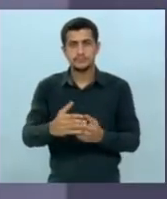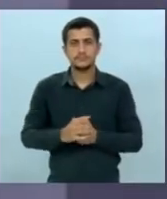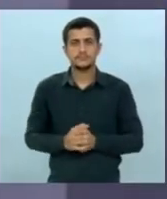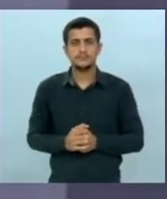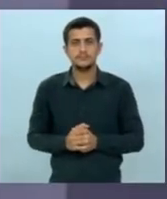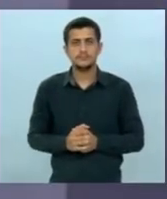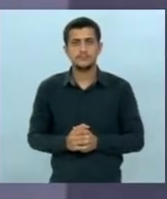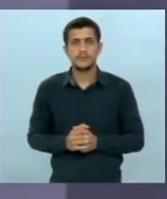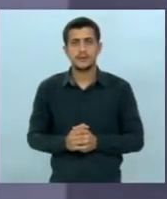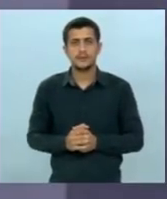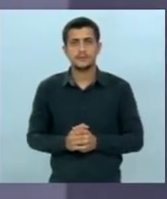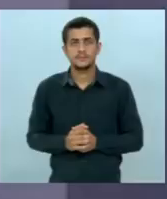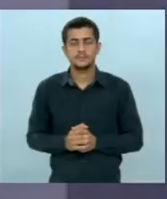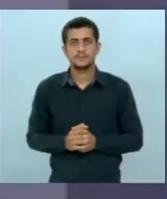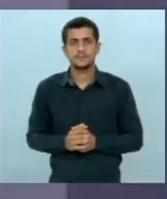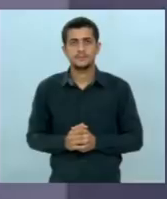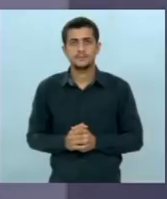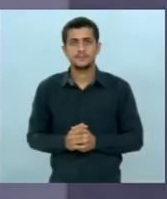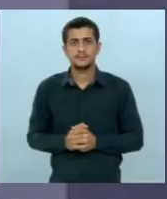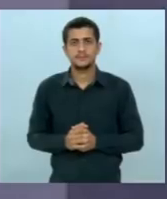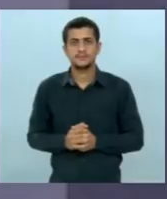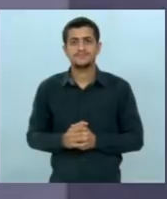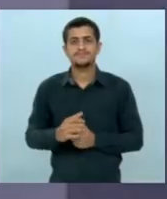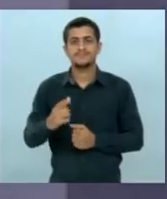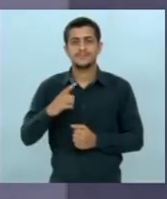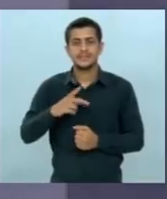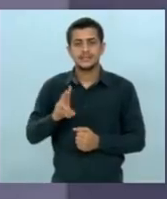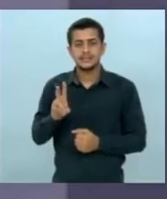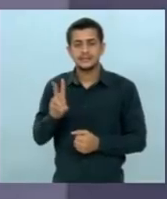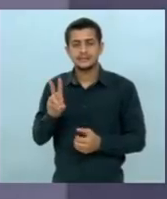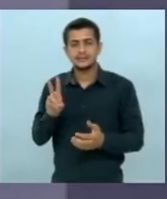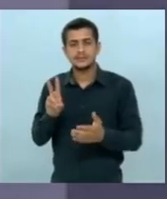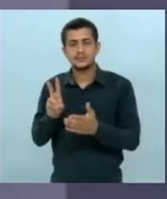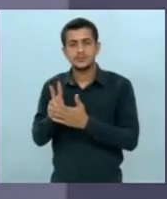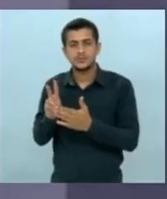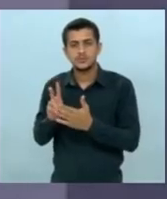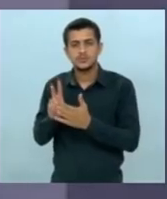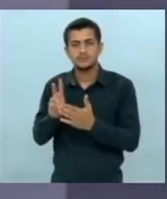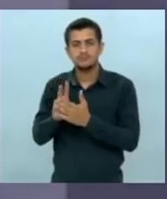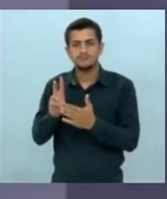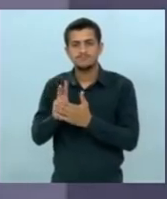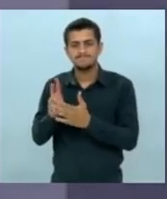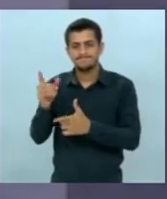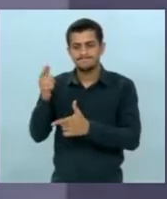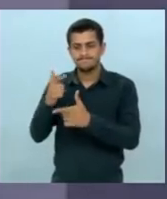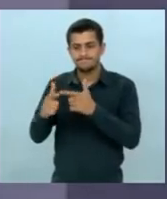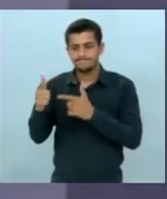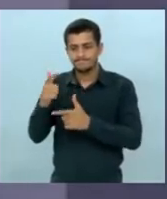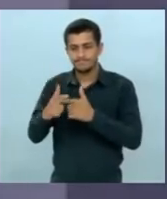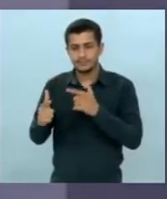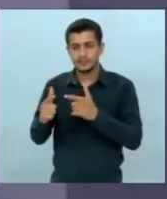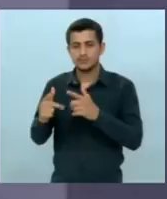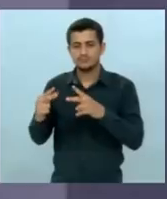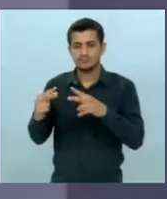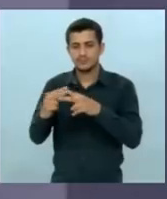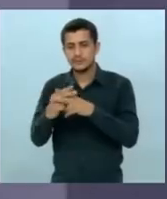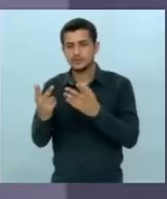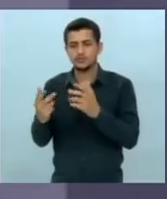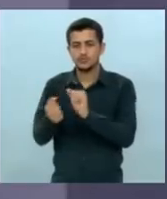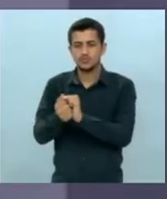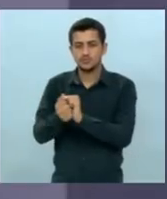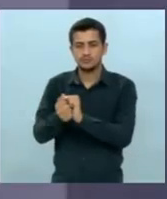com relação aos conflitos indígenas, conflitos indígenas e conflitos com o setor do agronegócio,